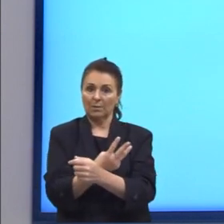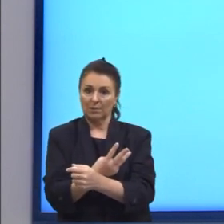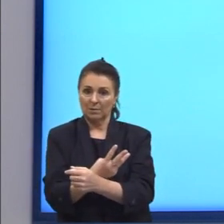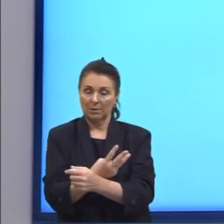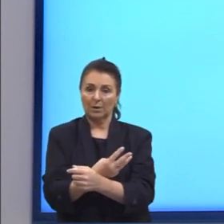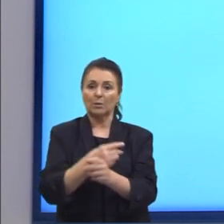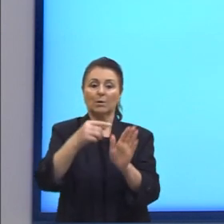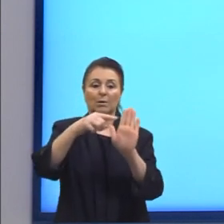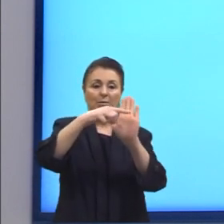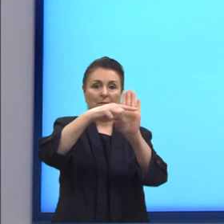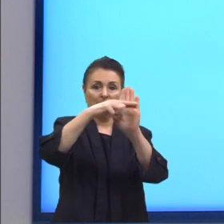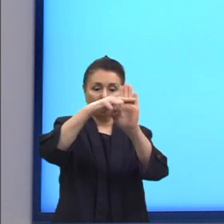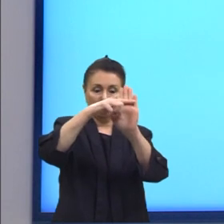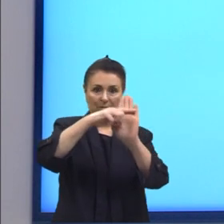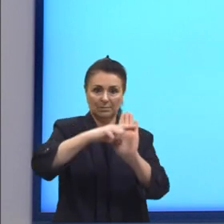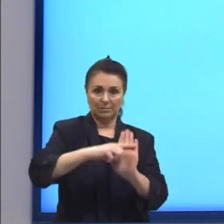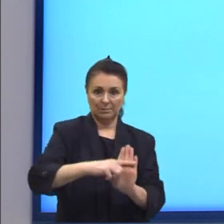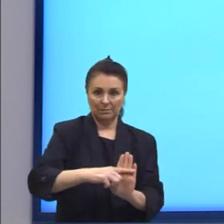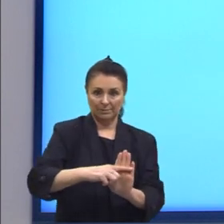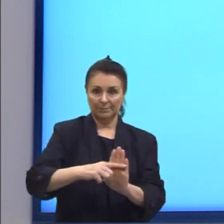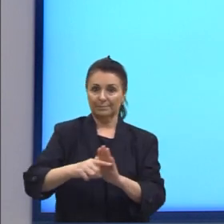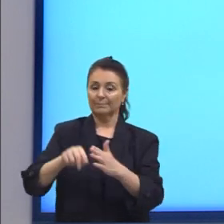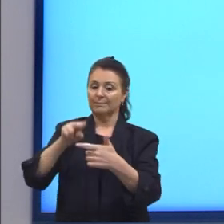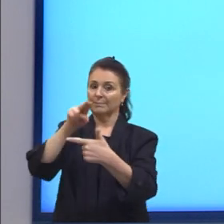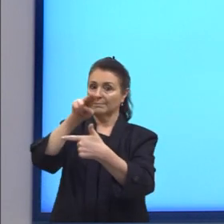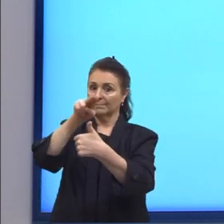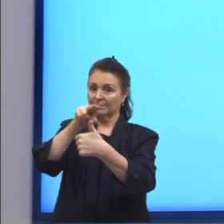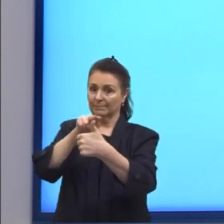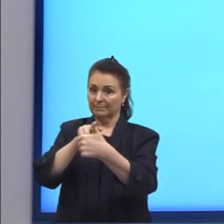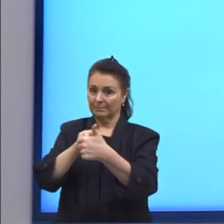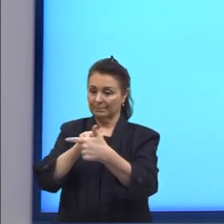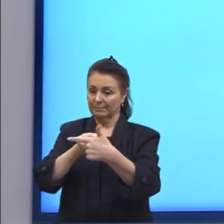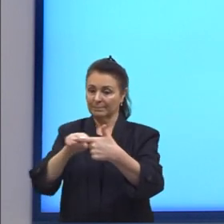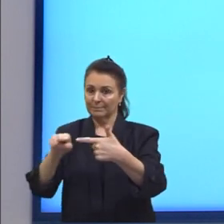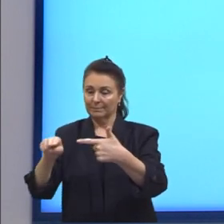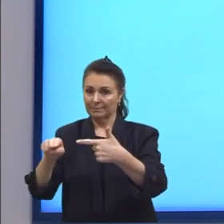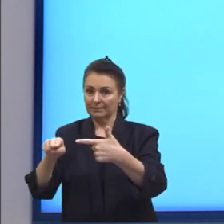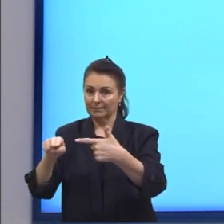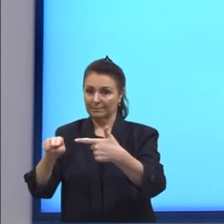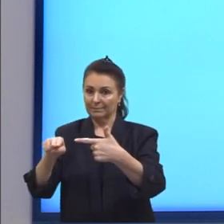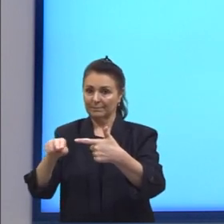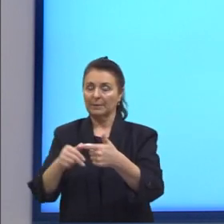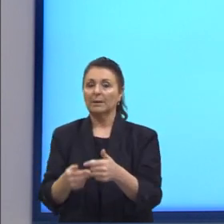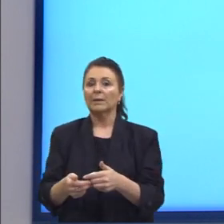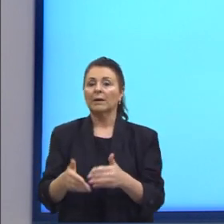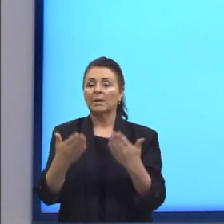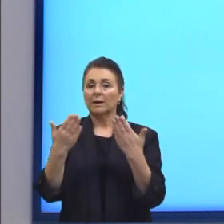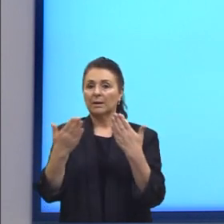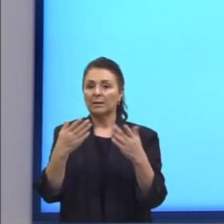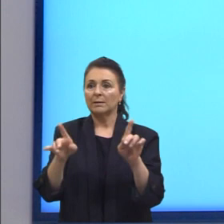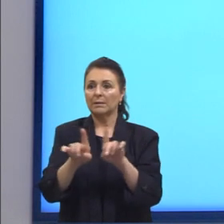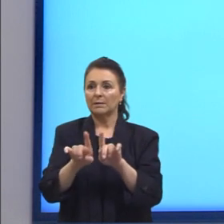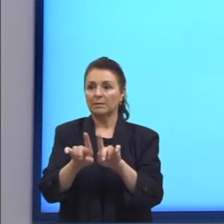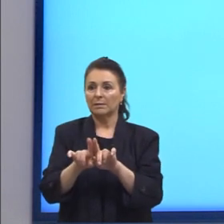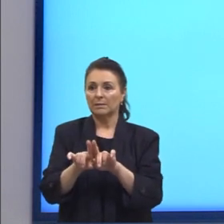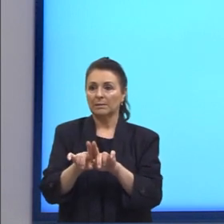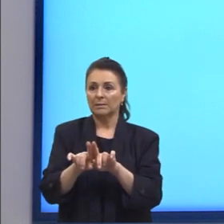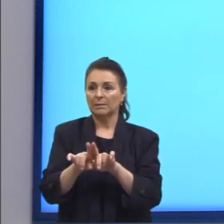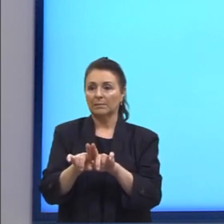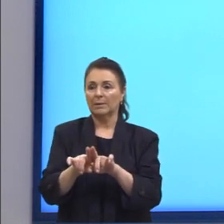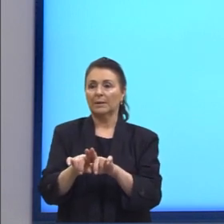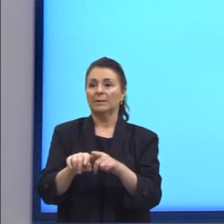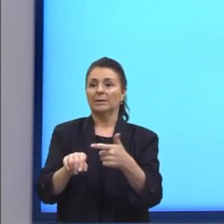negativos para o cosseno. O mesmo nós podemos analisar para o seno. Então,